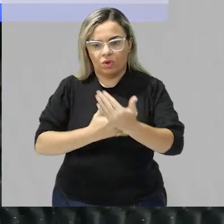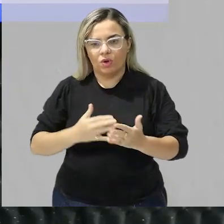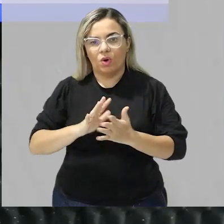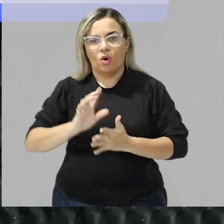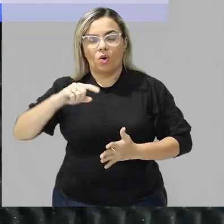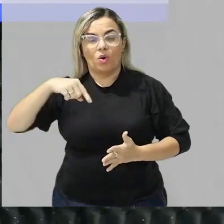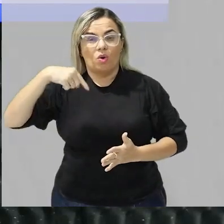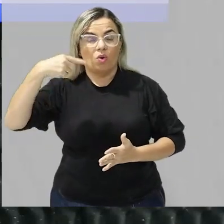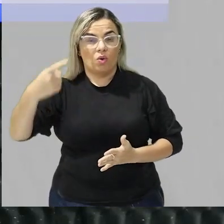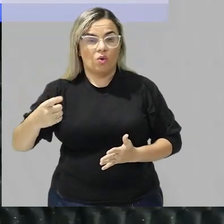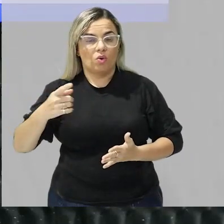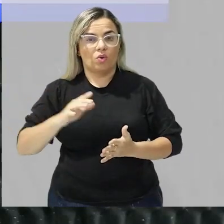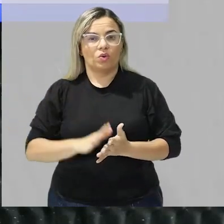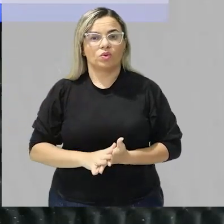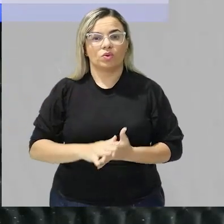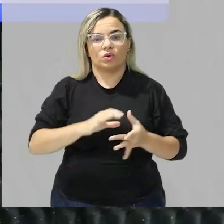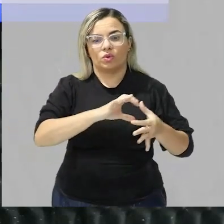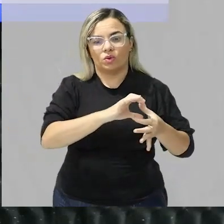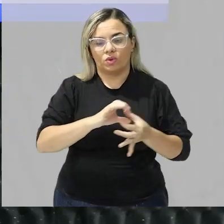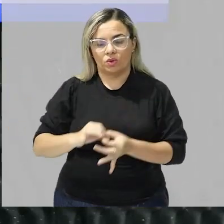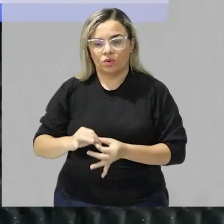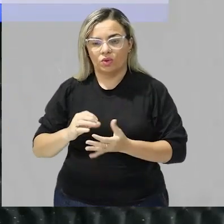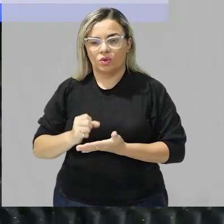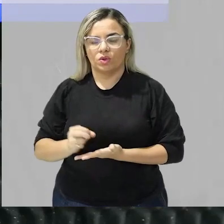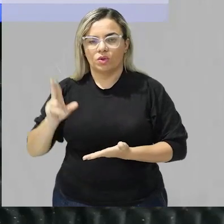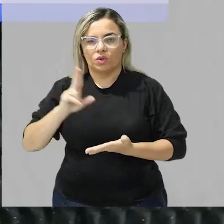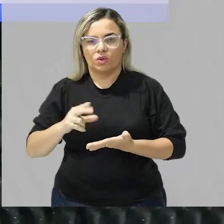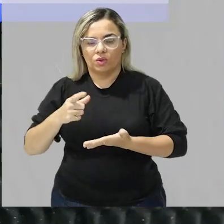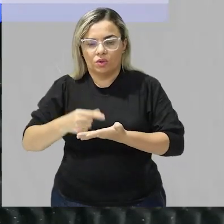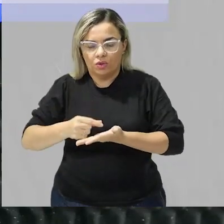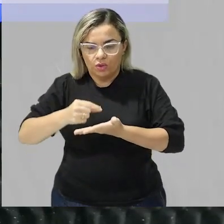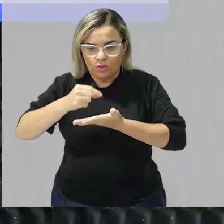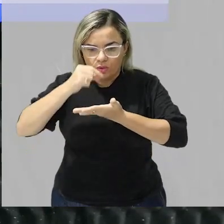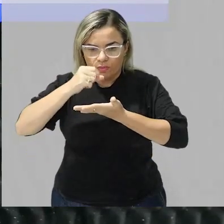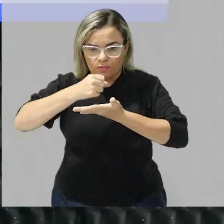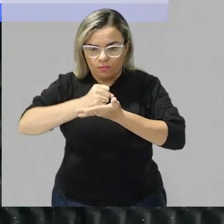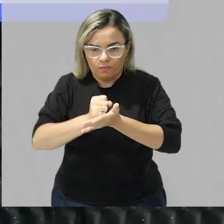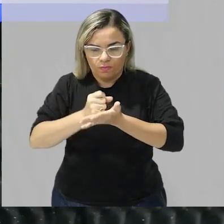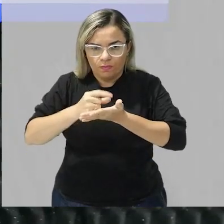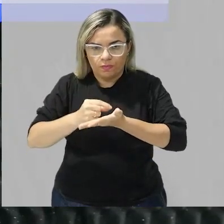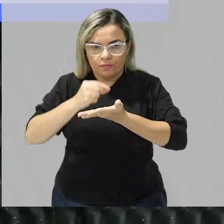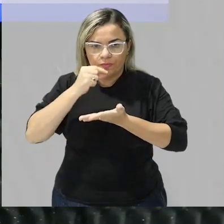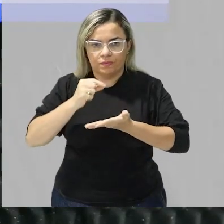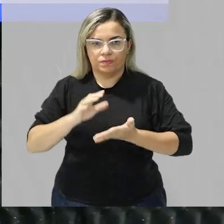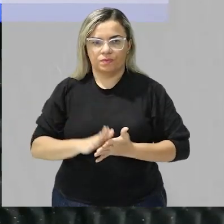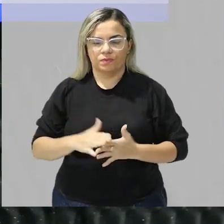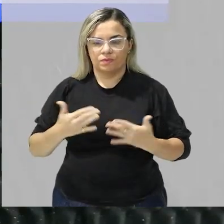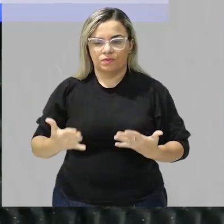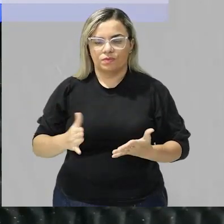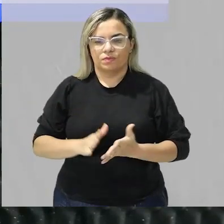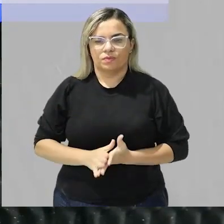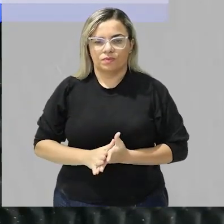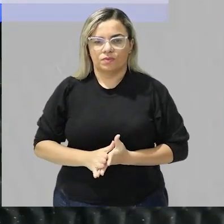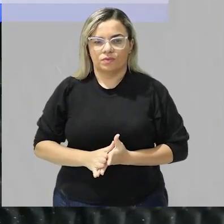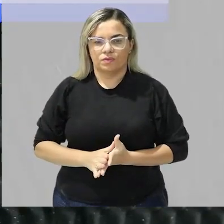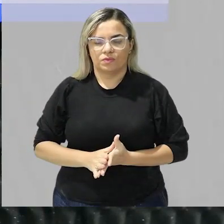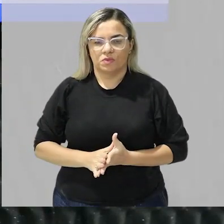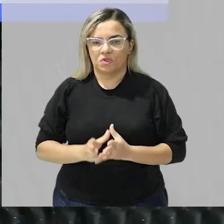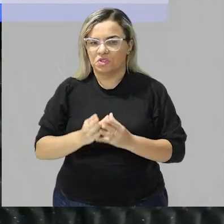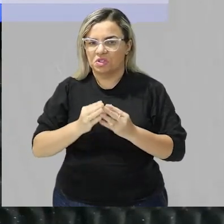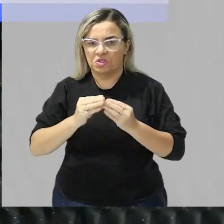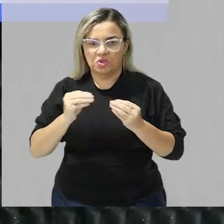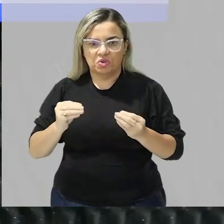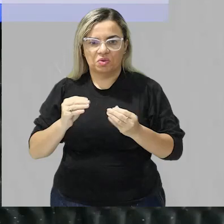você administra o medicamento o que que o medicamento faz pessoal? tá dizendo aqui ele inibe a ação da